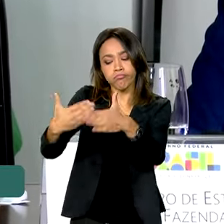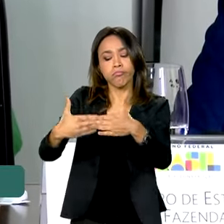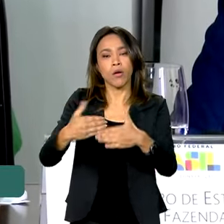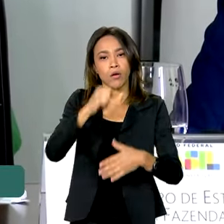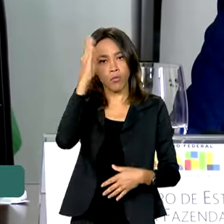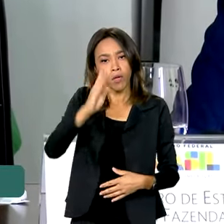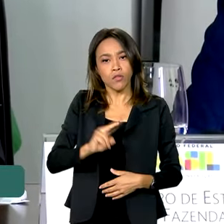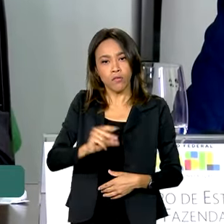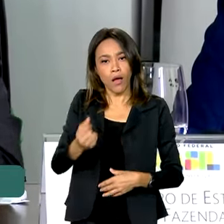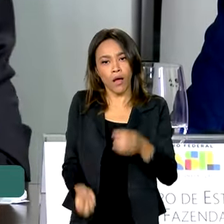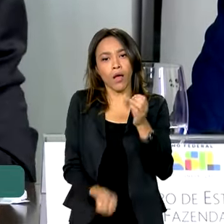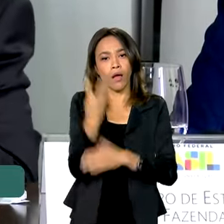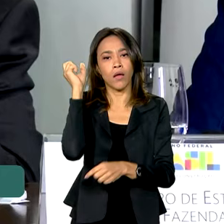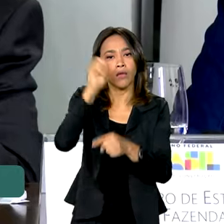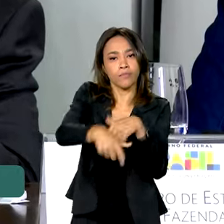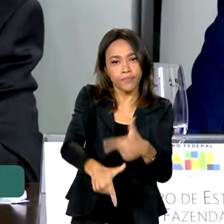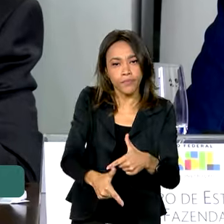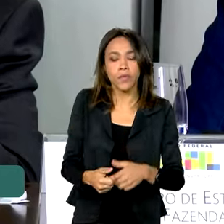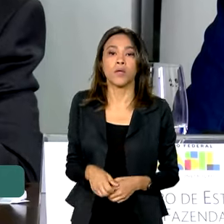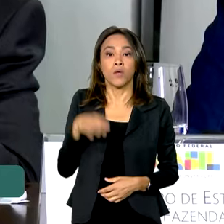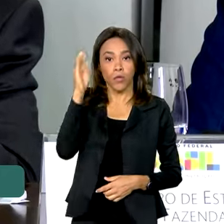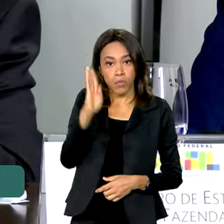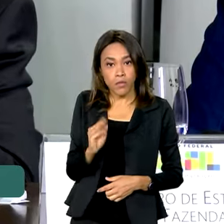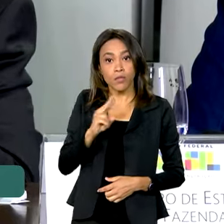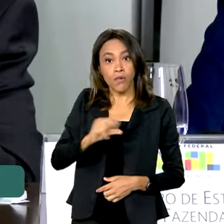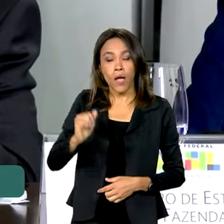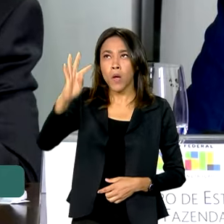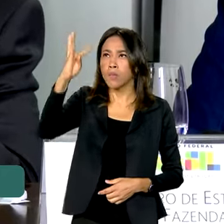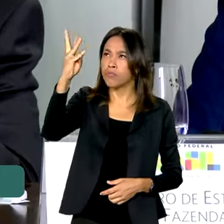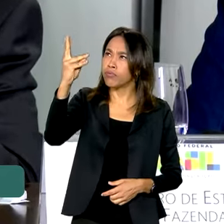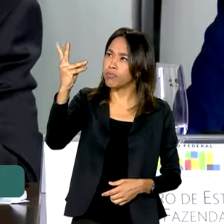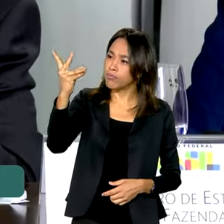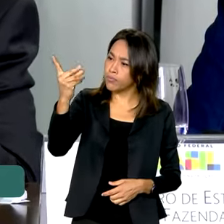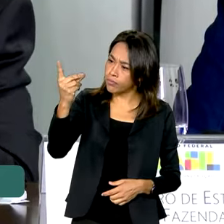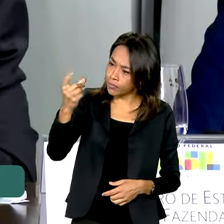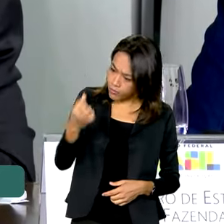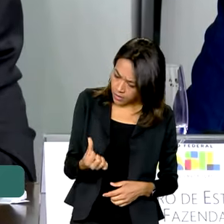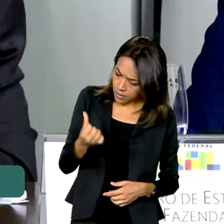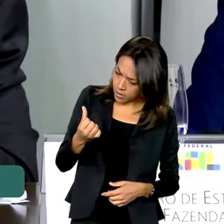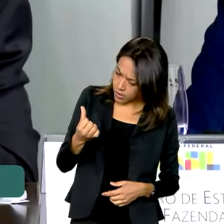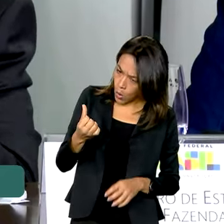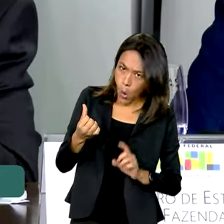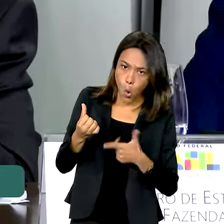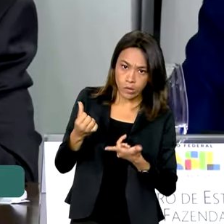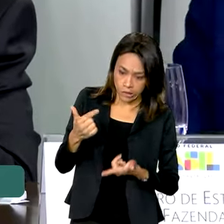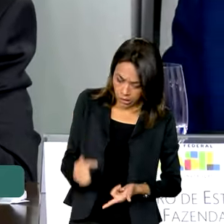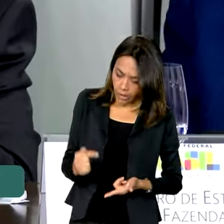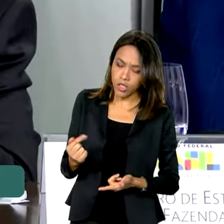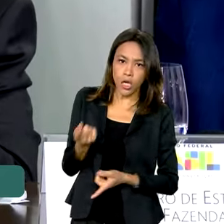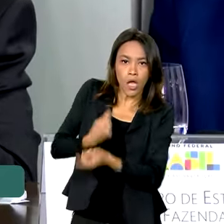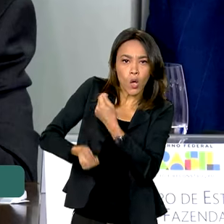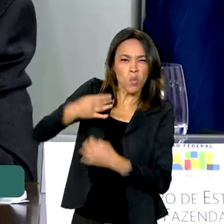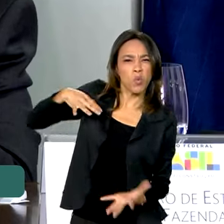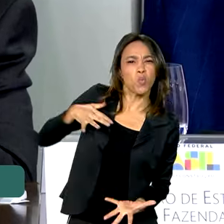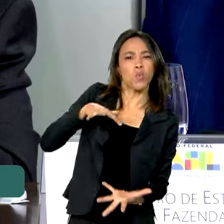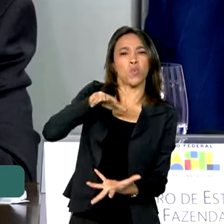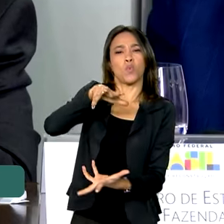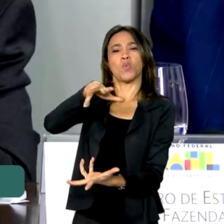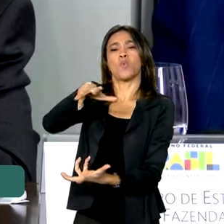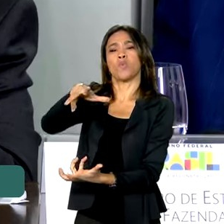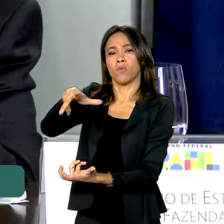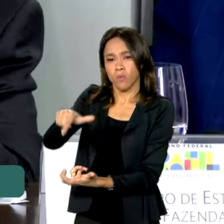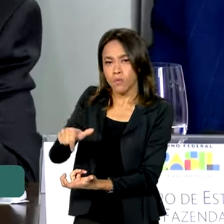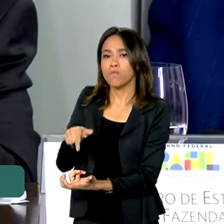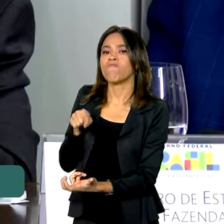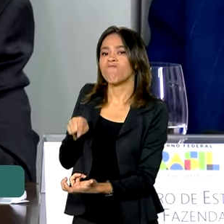gerar emprego. O Brasil vai voltar a ficar entre as seis ou sete melhor economias do mundo daqui a alguns anos. E isso vai